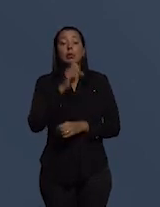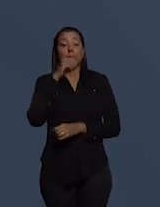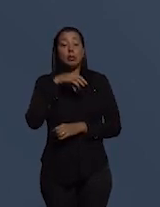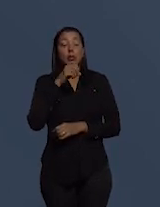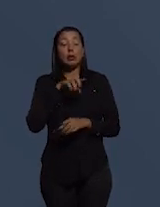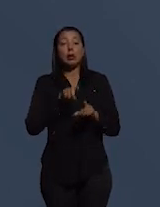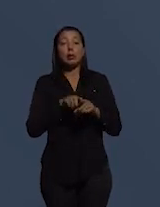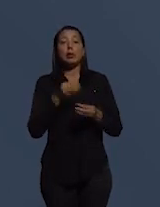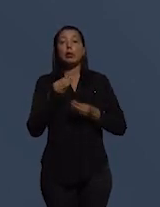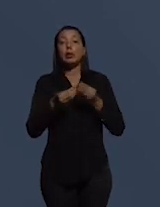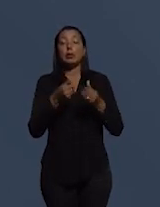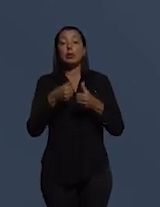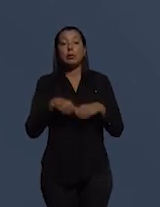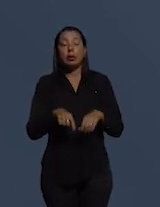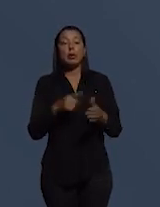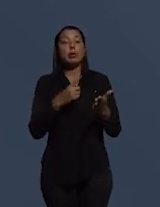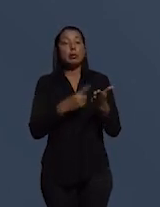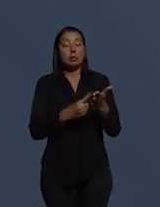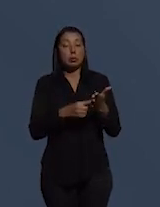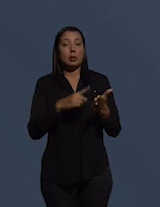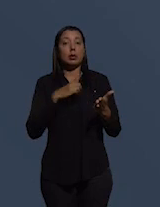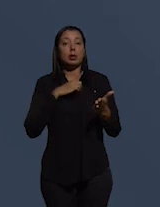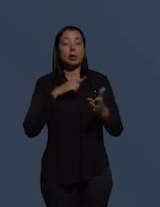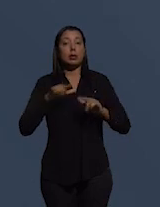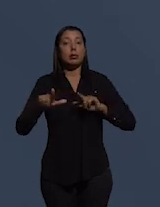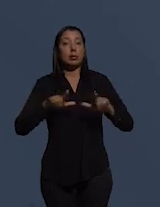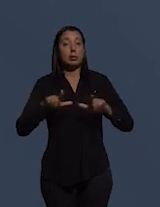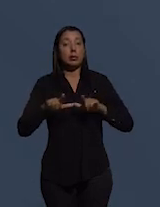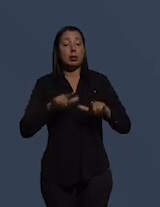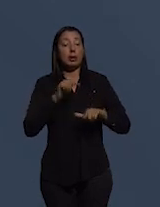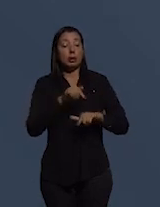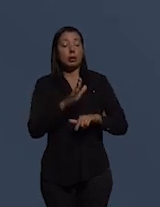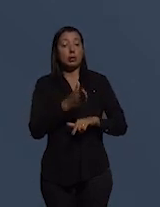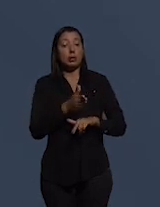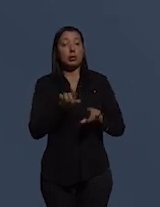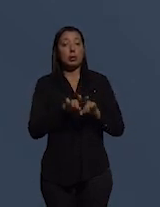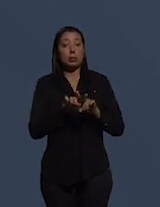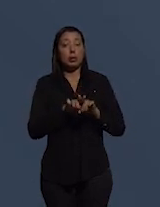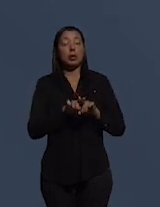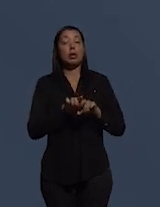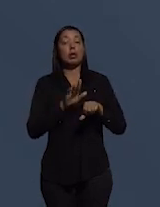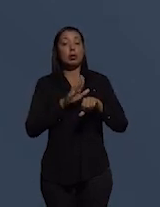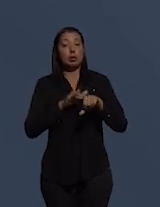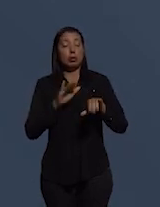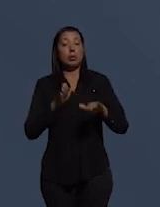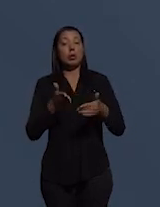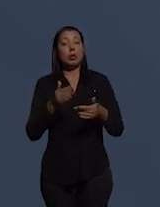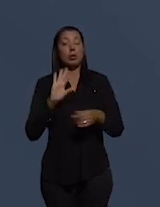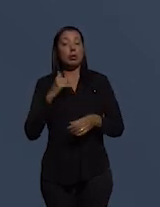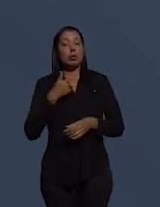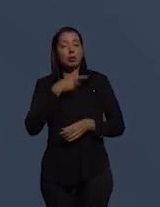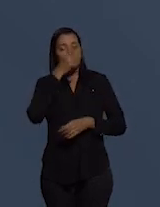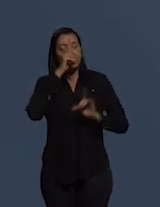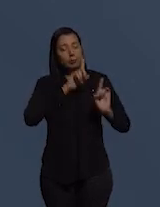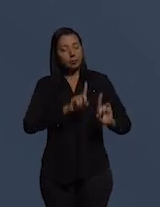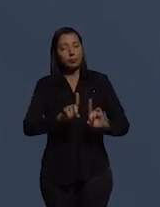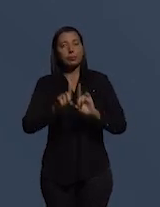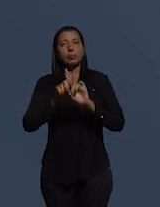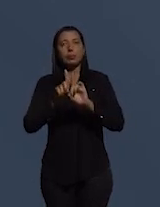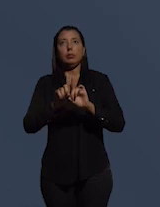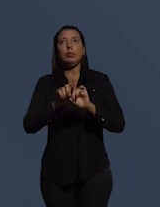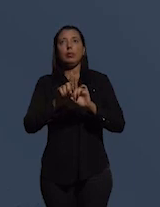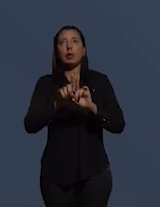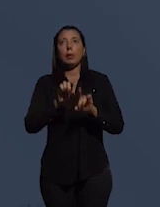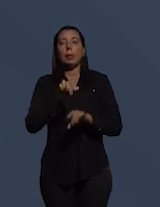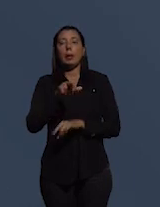de forma que fica o compromisso de trabalhar e aqui eu já chamo os nossos parceiros Leice e